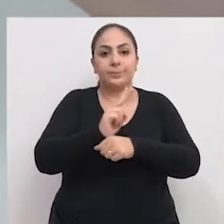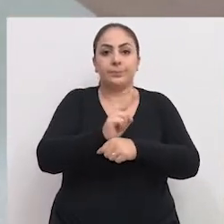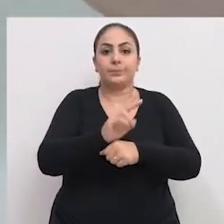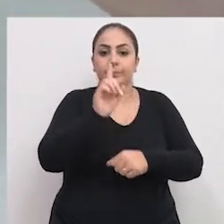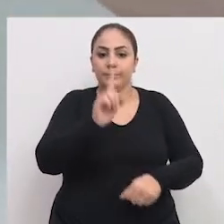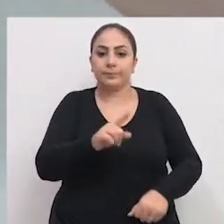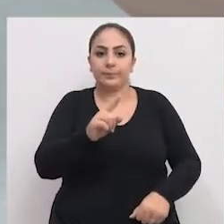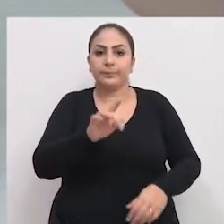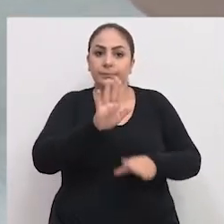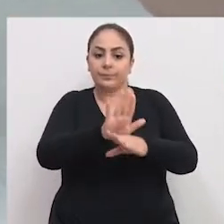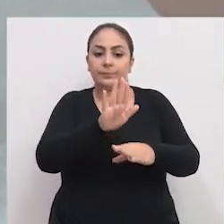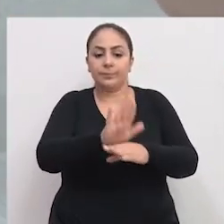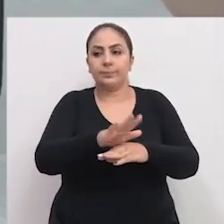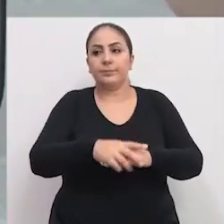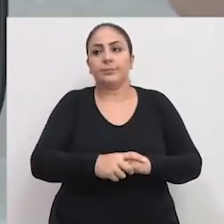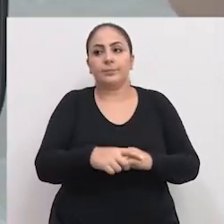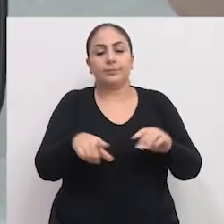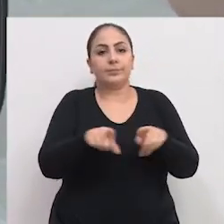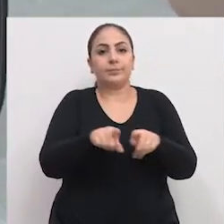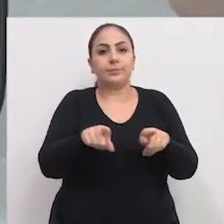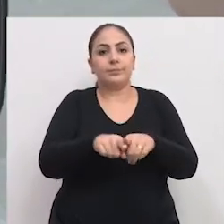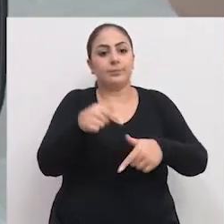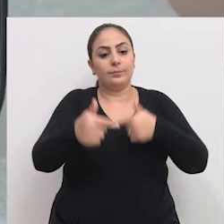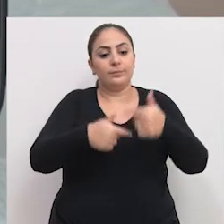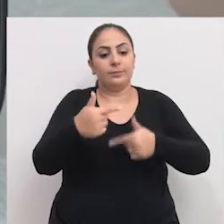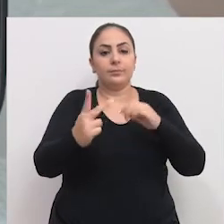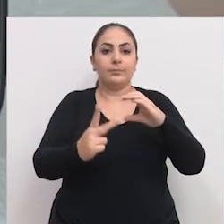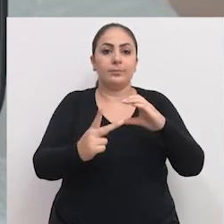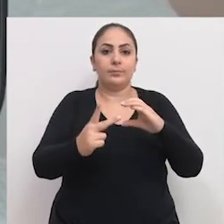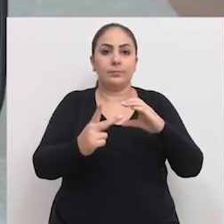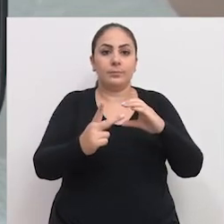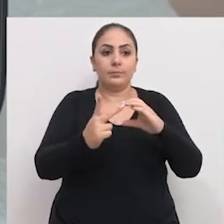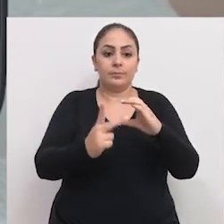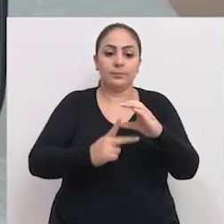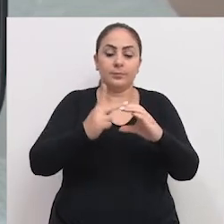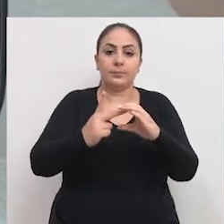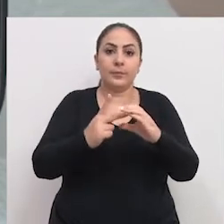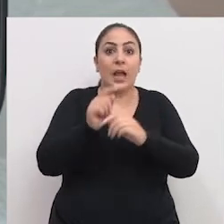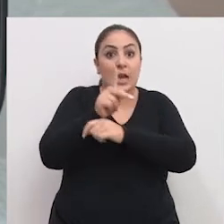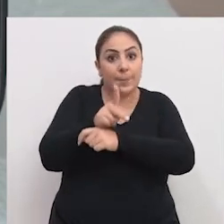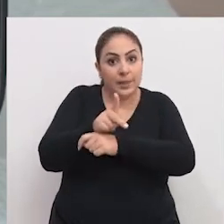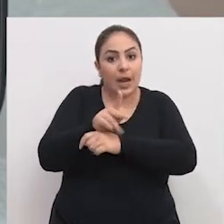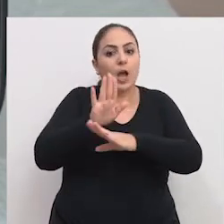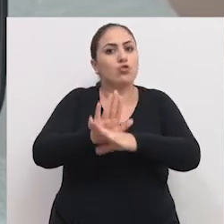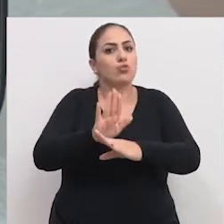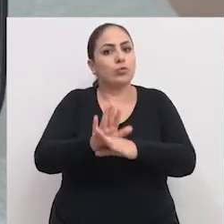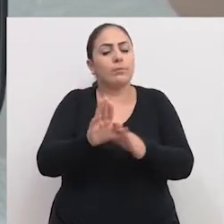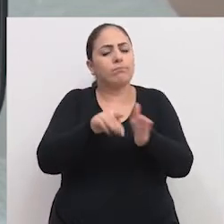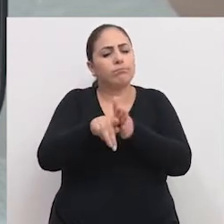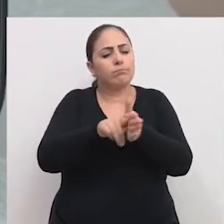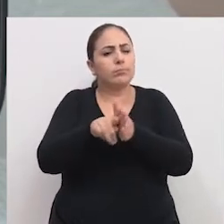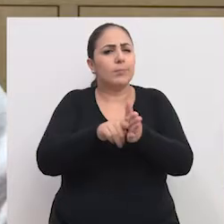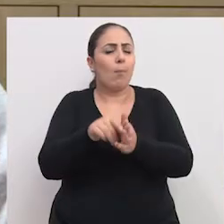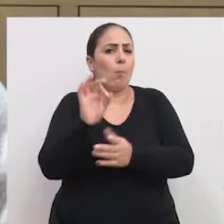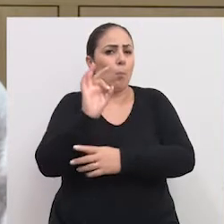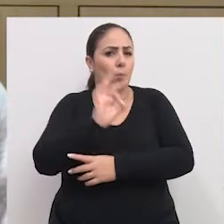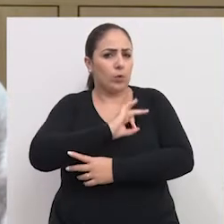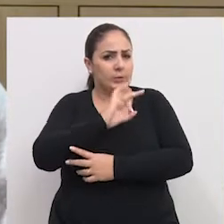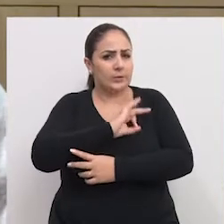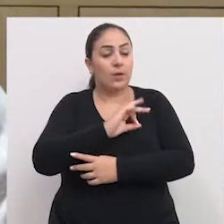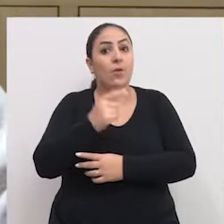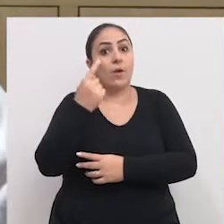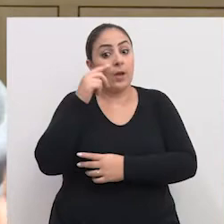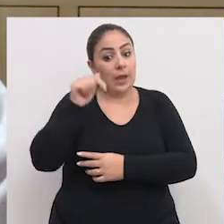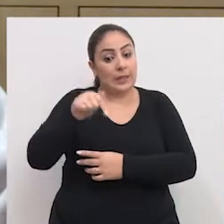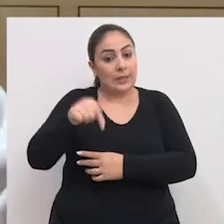vídeo monitoramento ele é um papel auxiliar, o trabalho das câmaras eles funcionam muito para investigação policial e